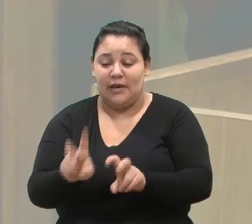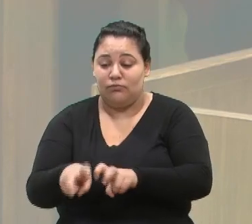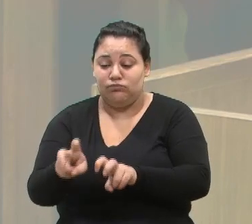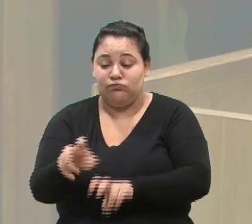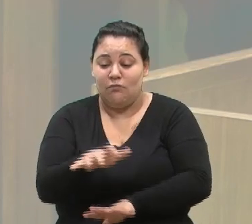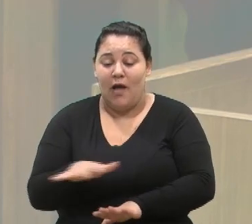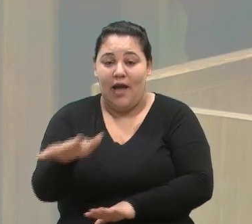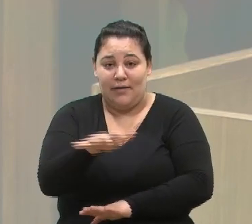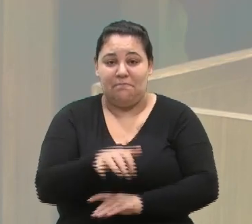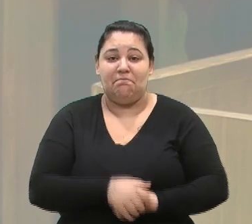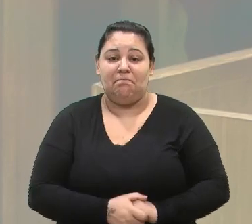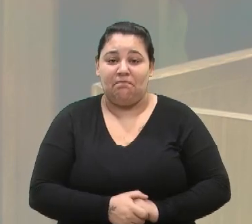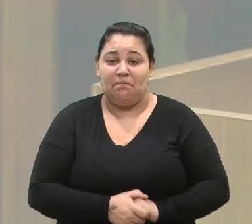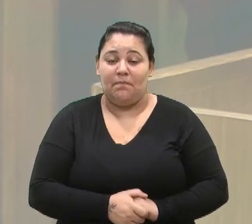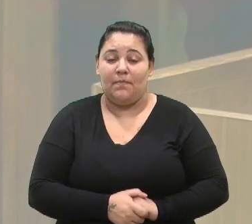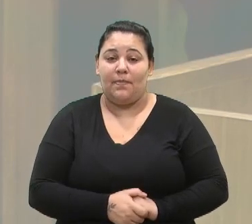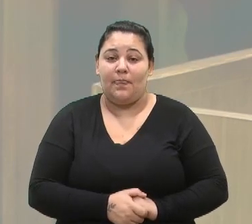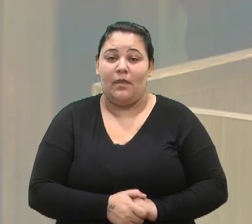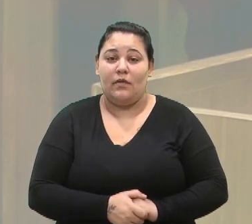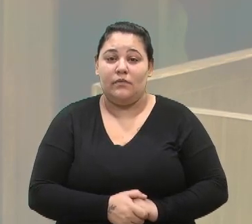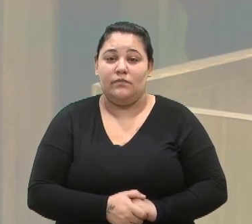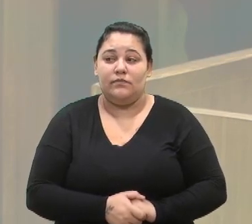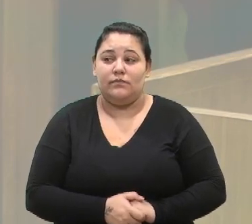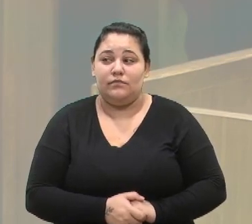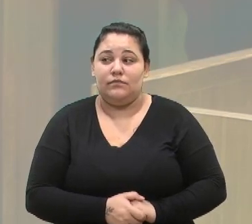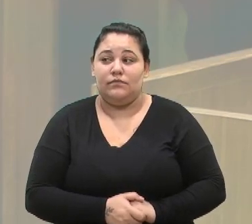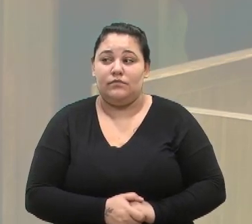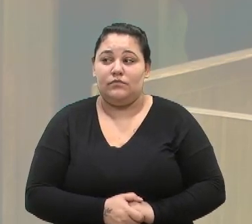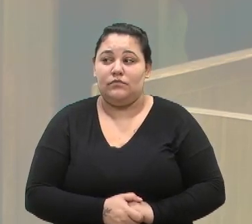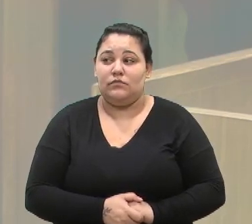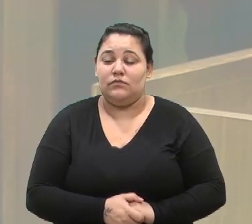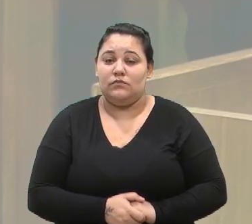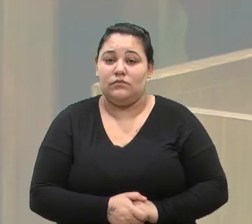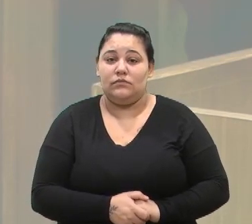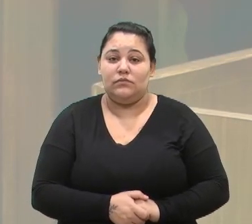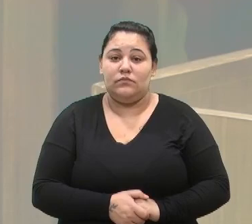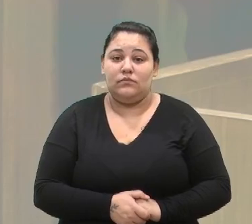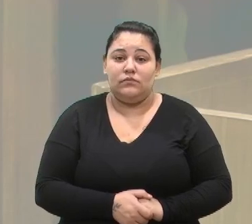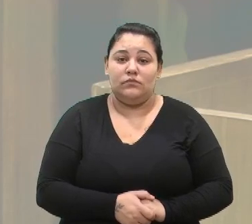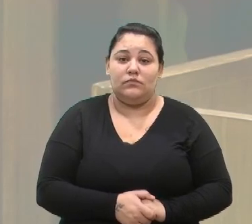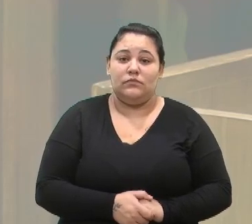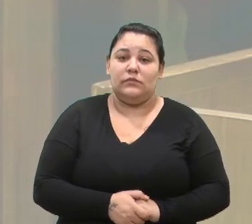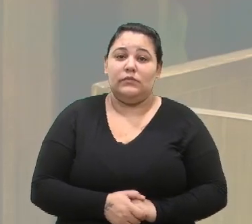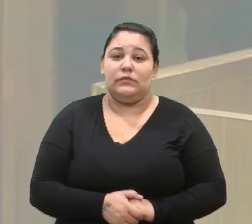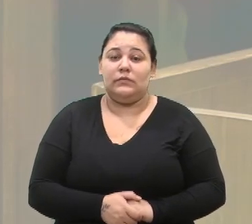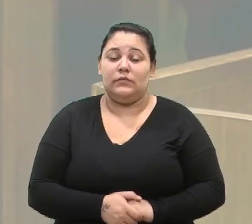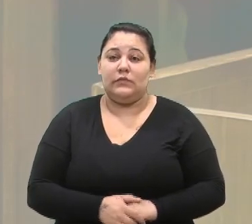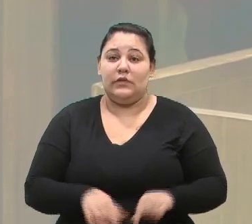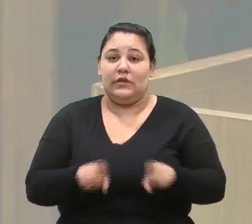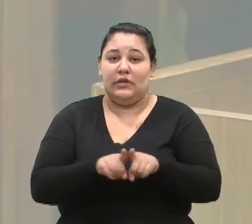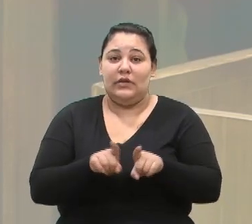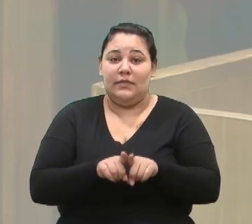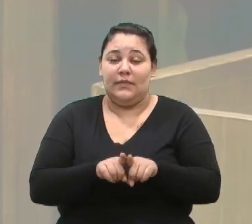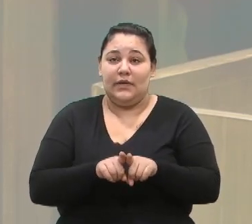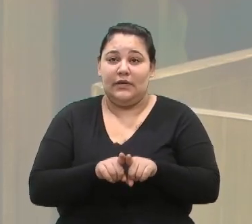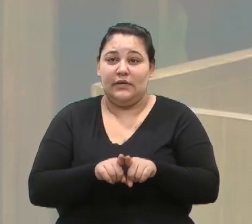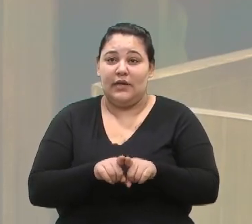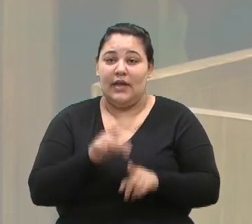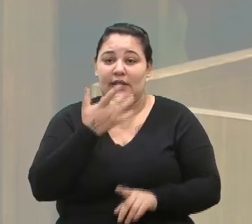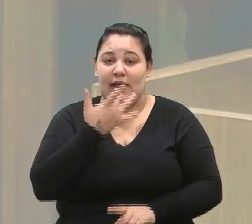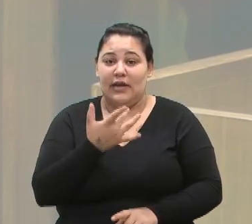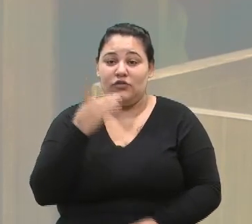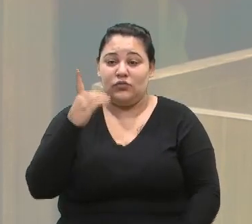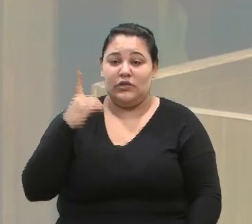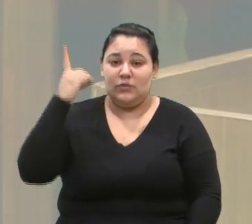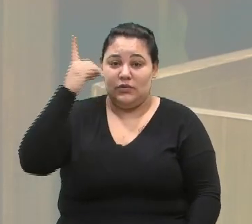E também estivemos na parte da tarde com o deputado Heitor Schurz, também